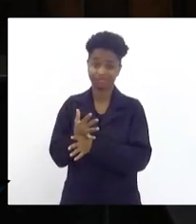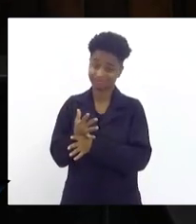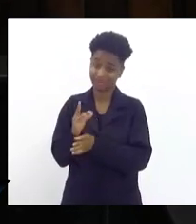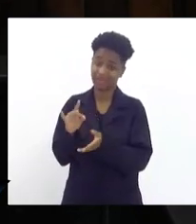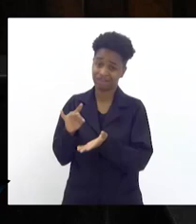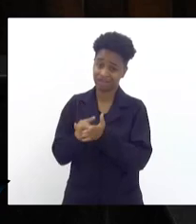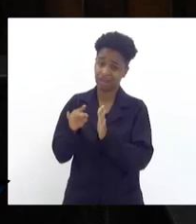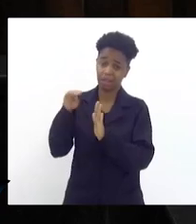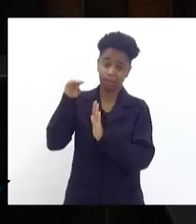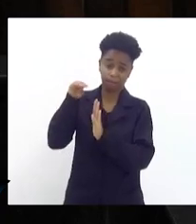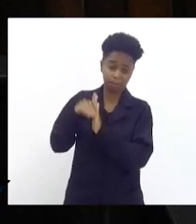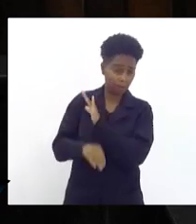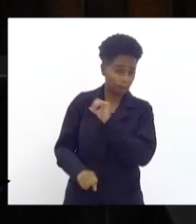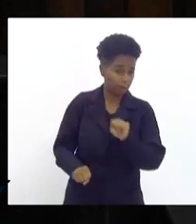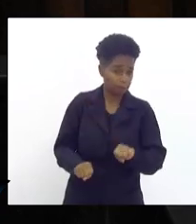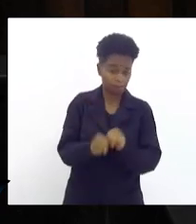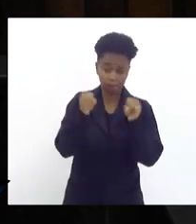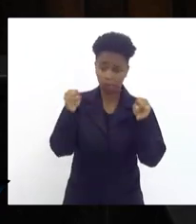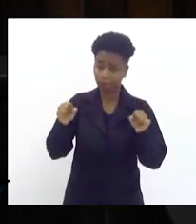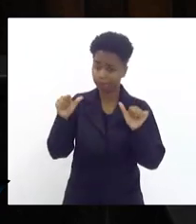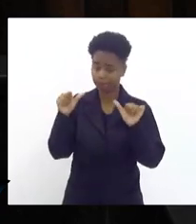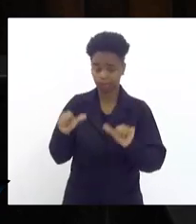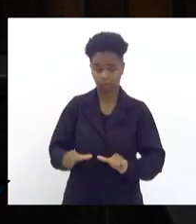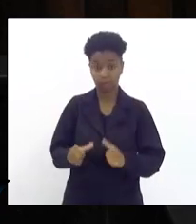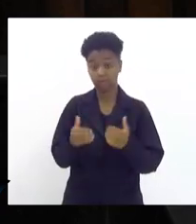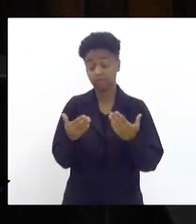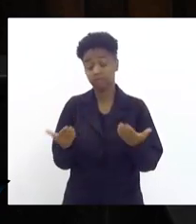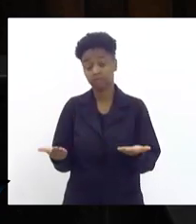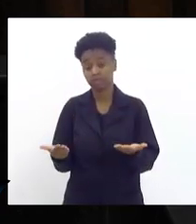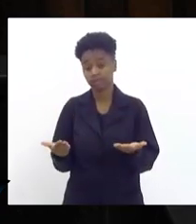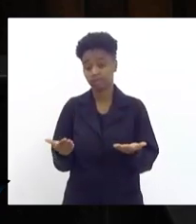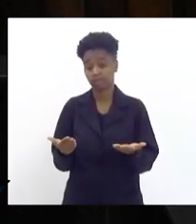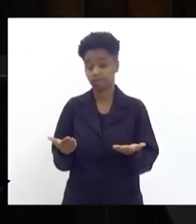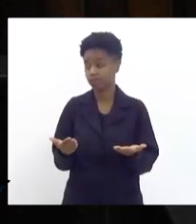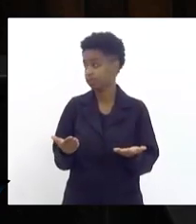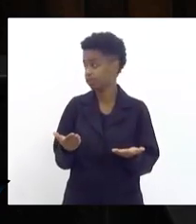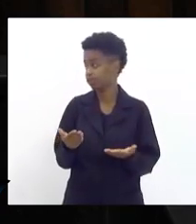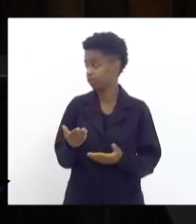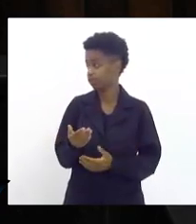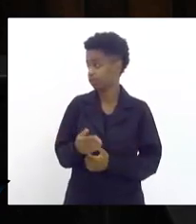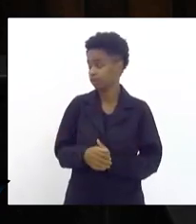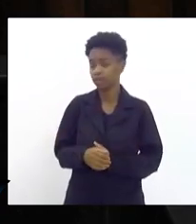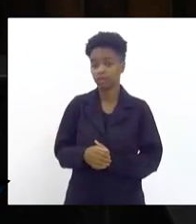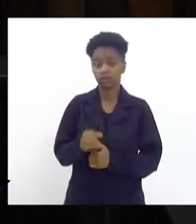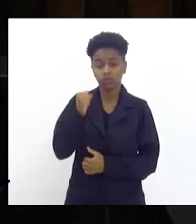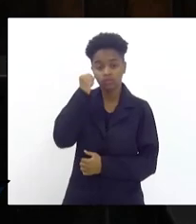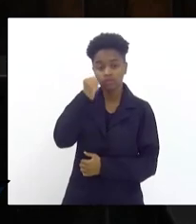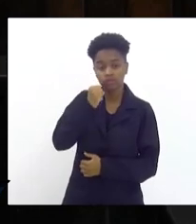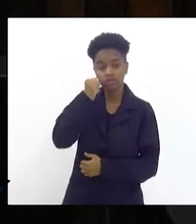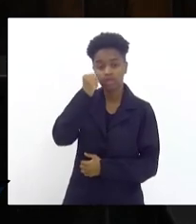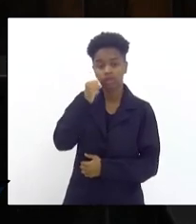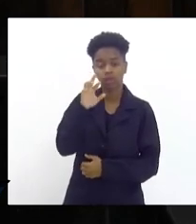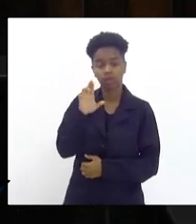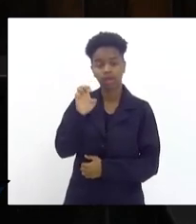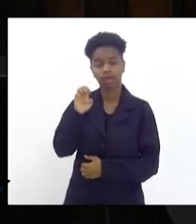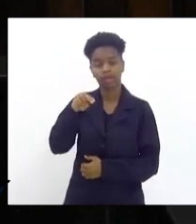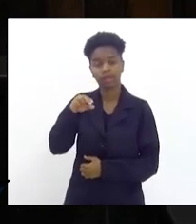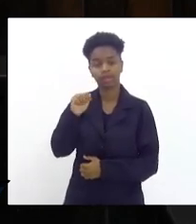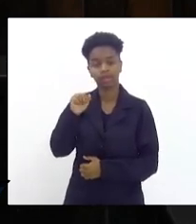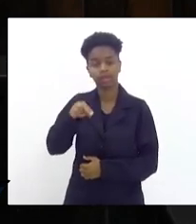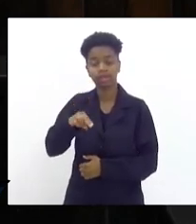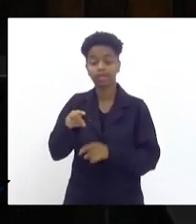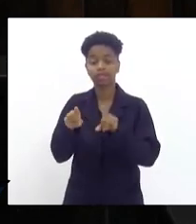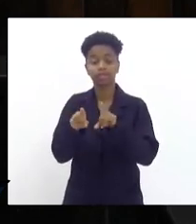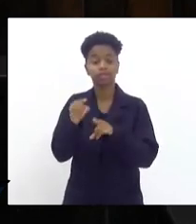ladeira abaixo. Então, o que tentou o senador Renan Calheiros,